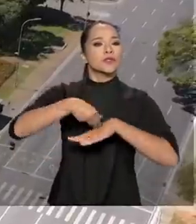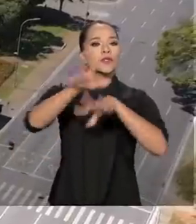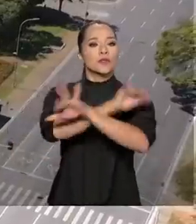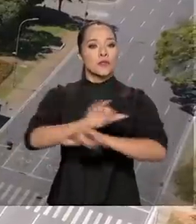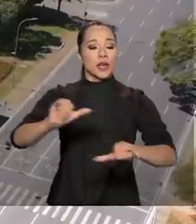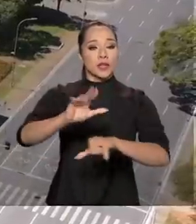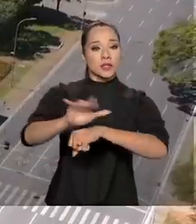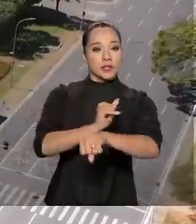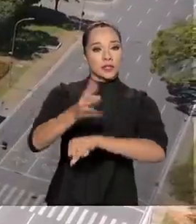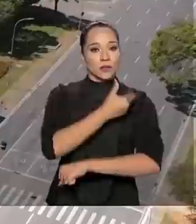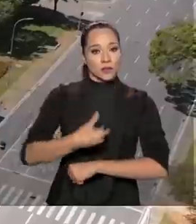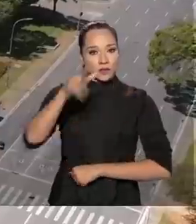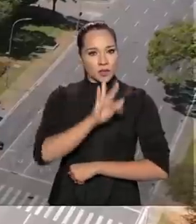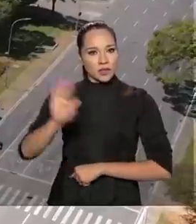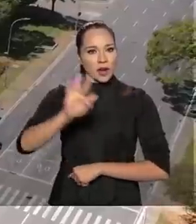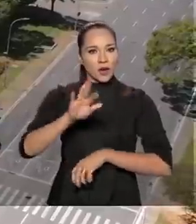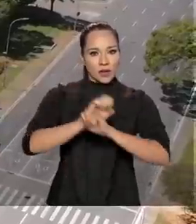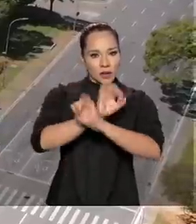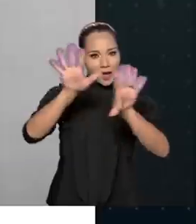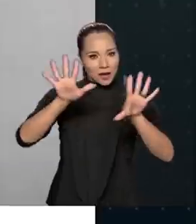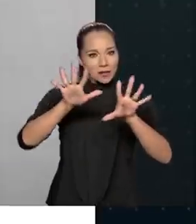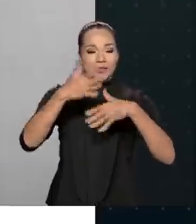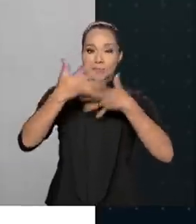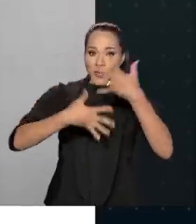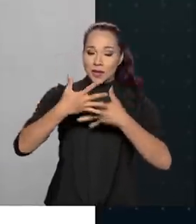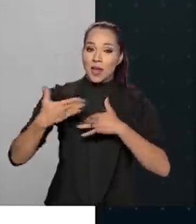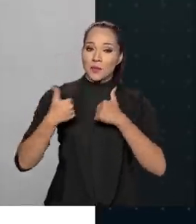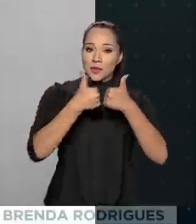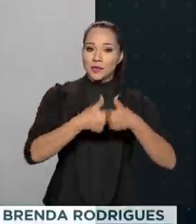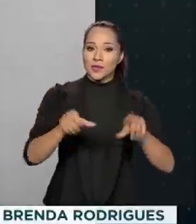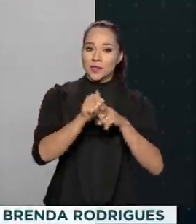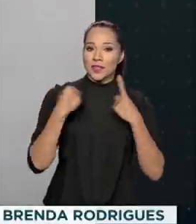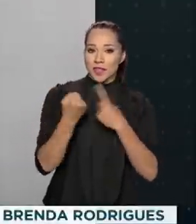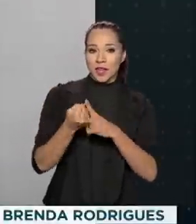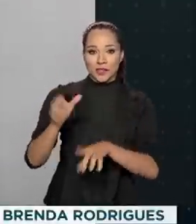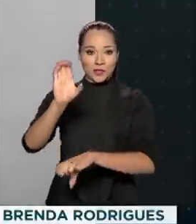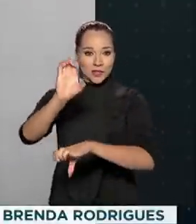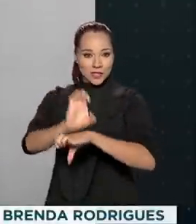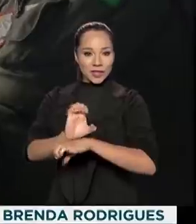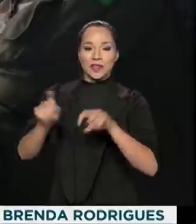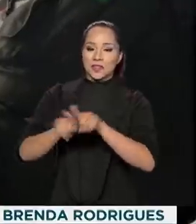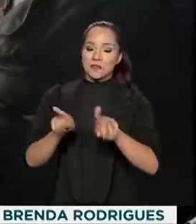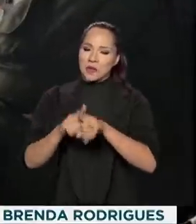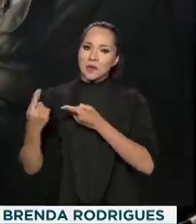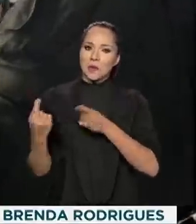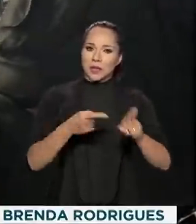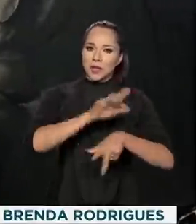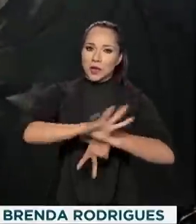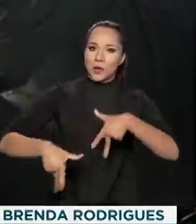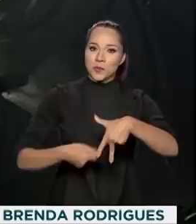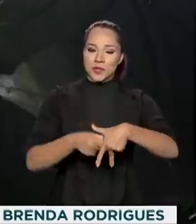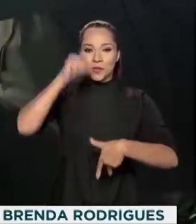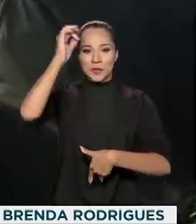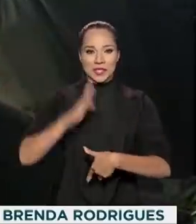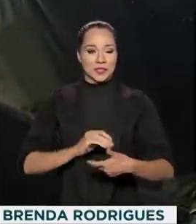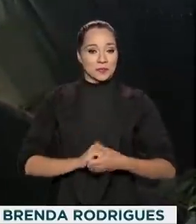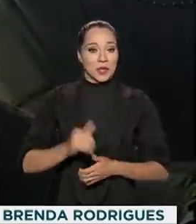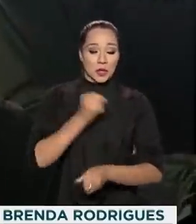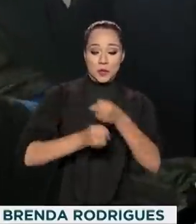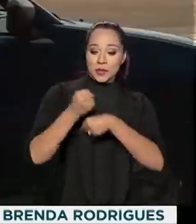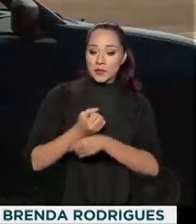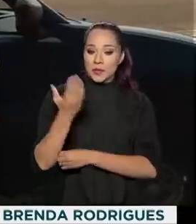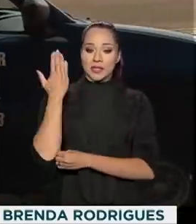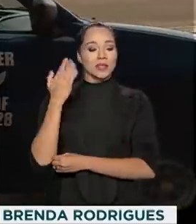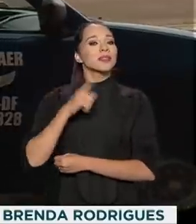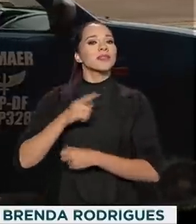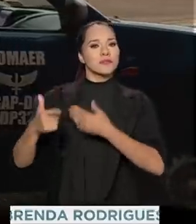governo federal de forma transparente, aproximando a sociedade do Estado e combater a corrupção no país. E no ano passado